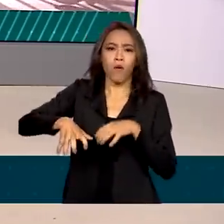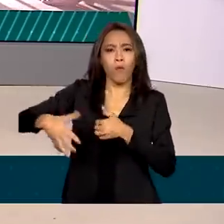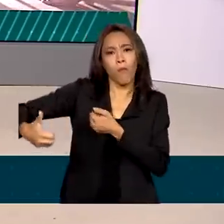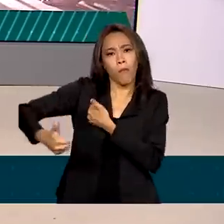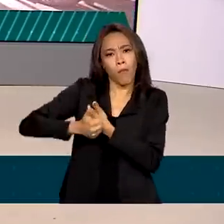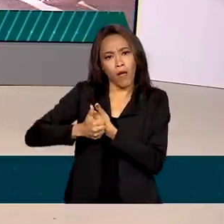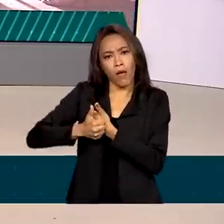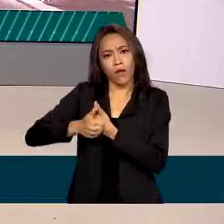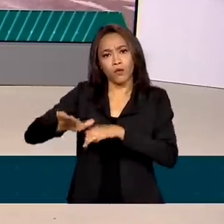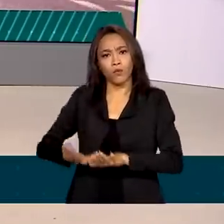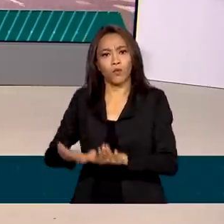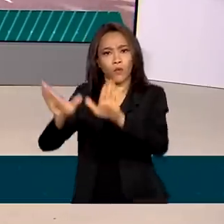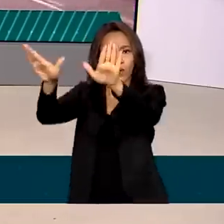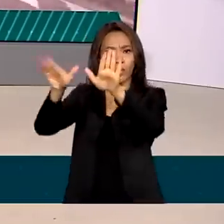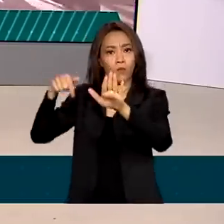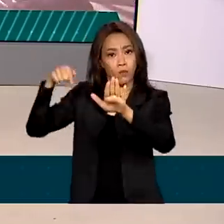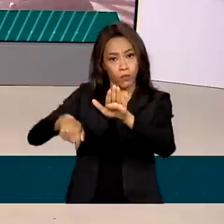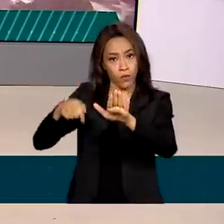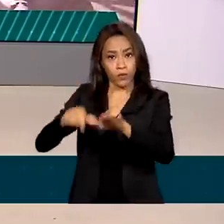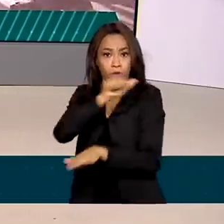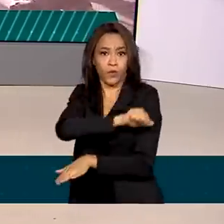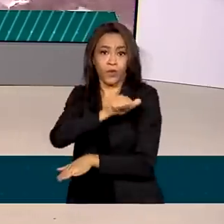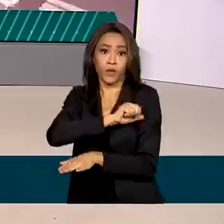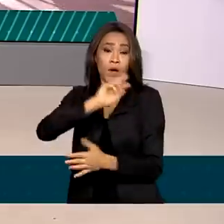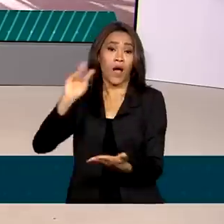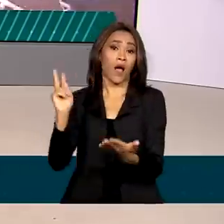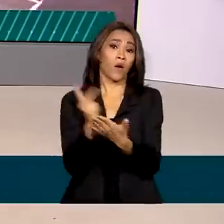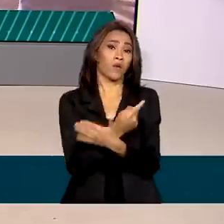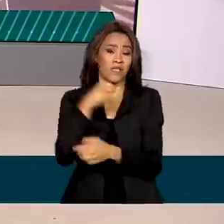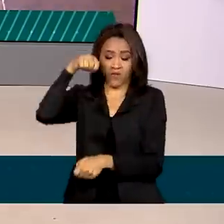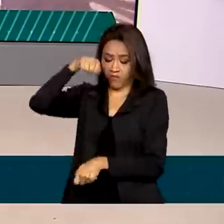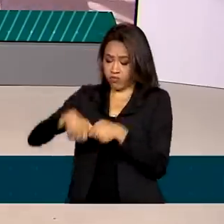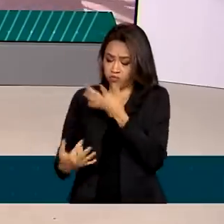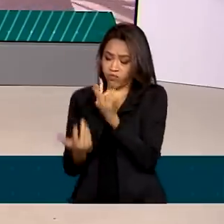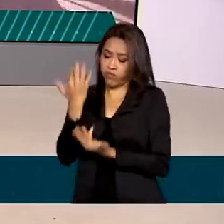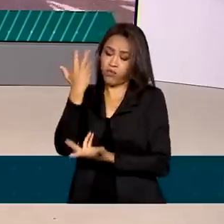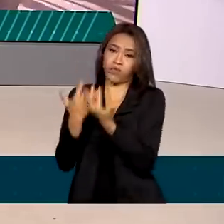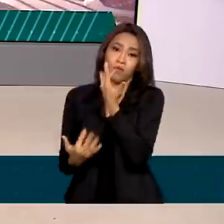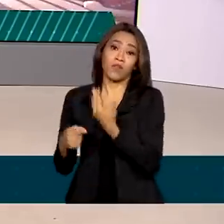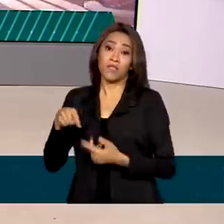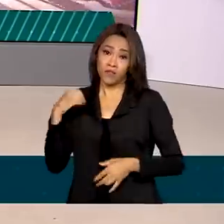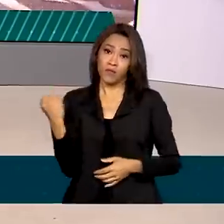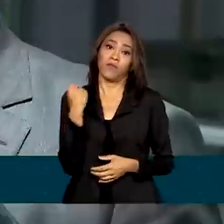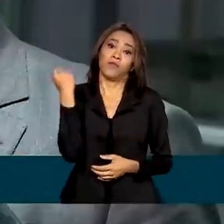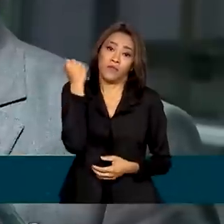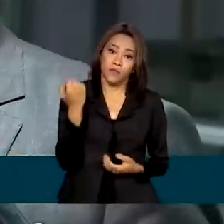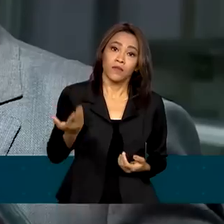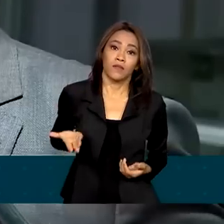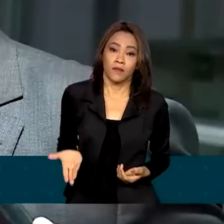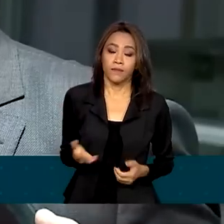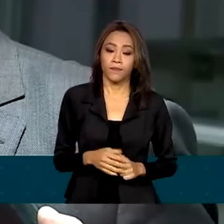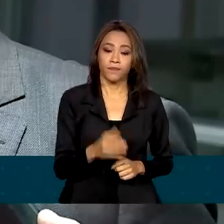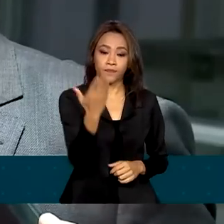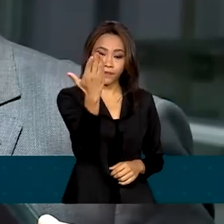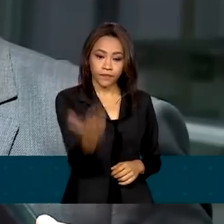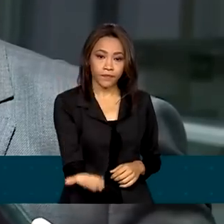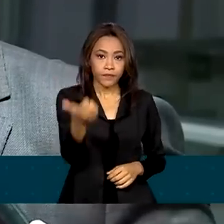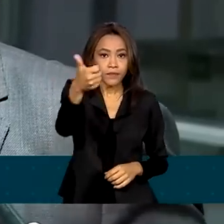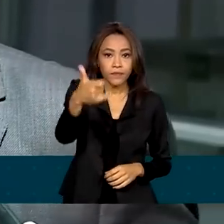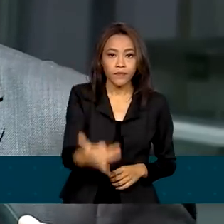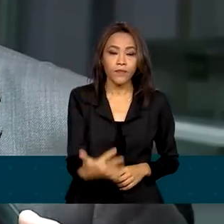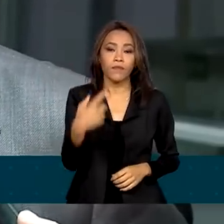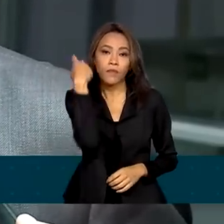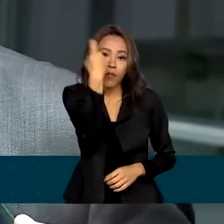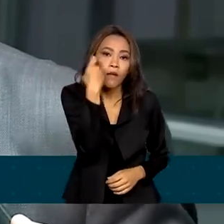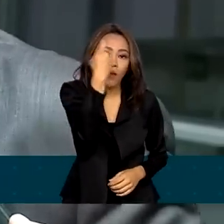terminal de cargas do aeroporto foi atingido por um incêndio, agravando a situação. A gente tem preocupação que as